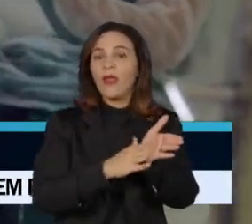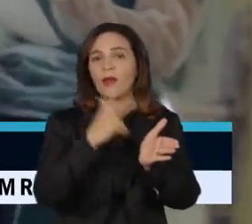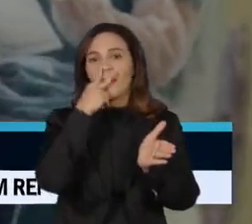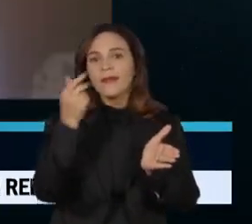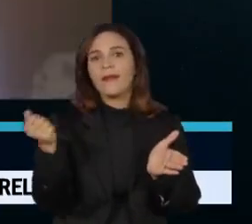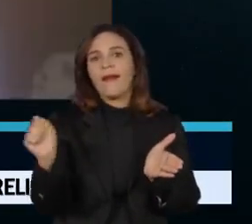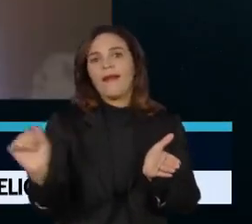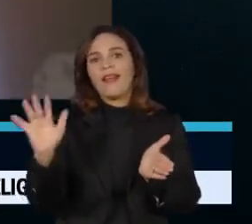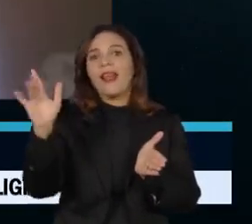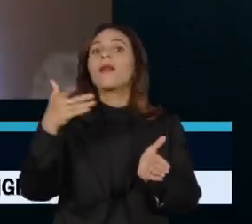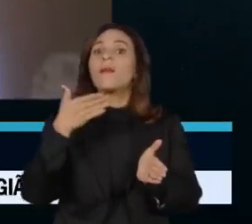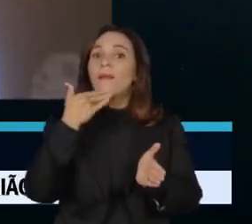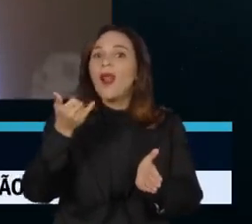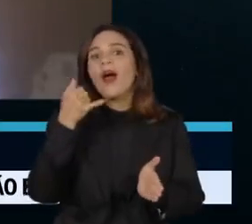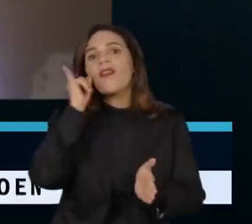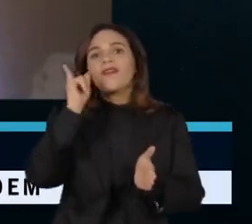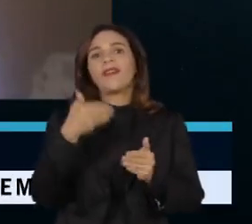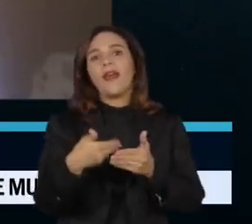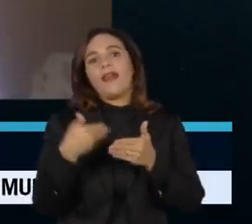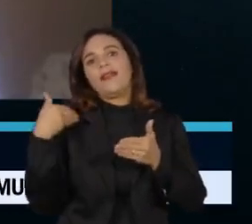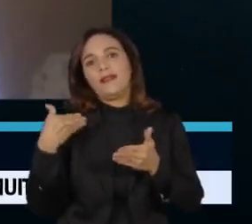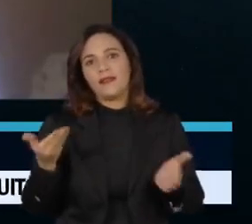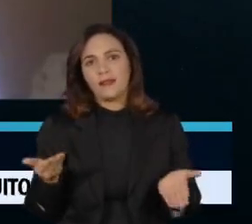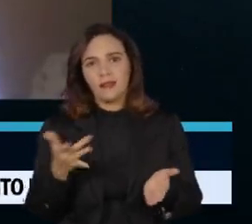Prevenir é melhor que remediar. Isso na saúde é muito verdadeiro.